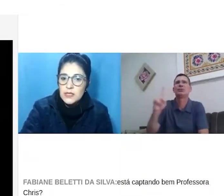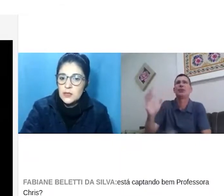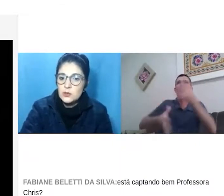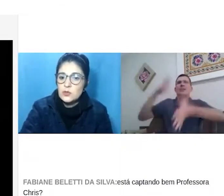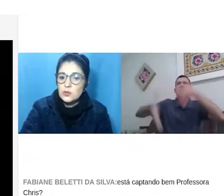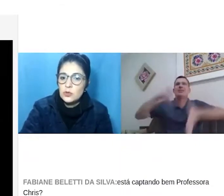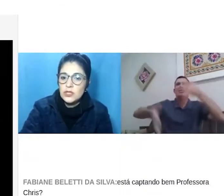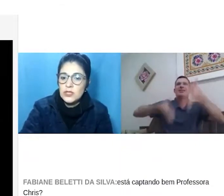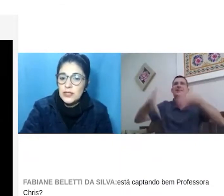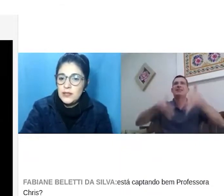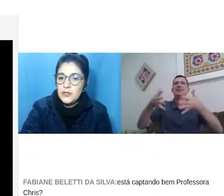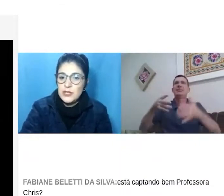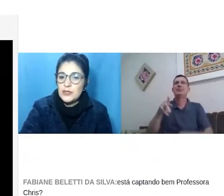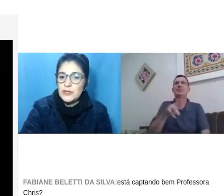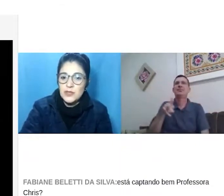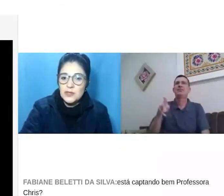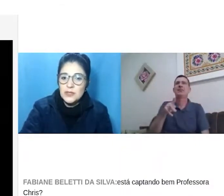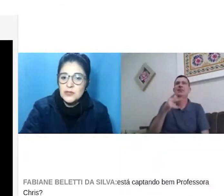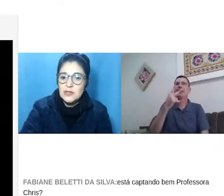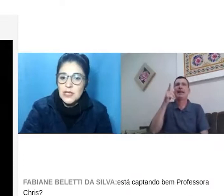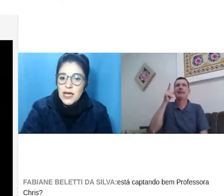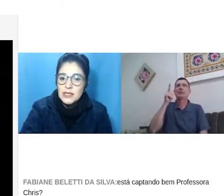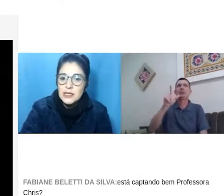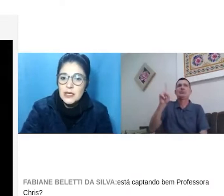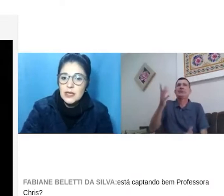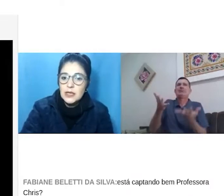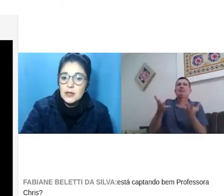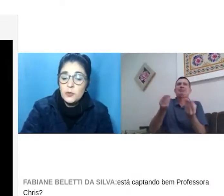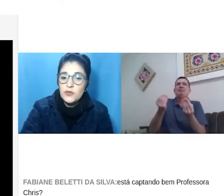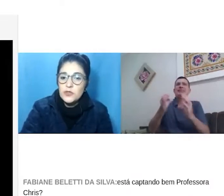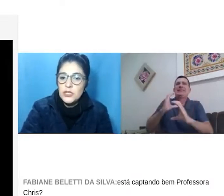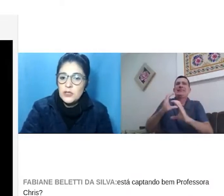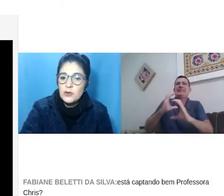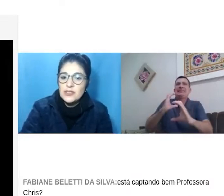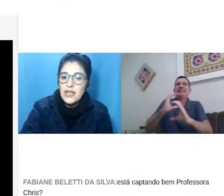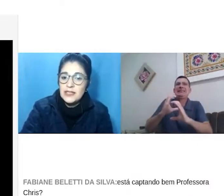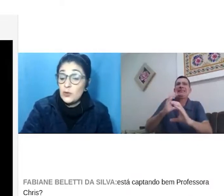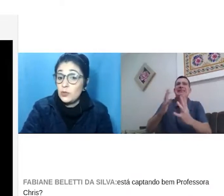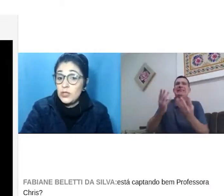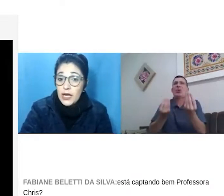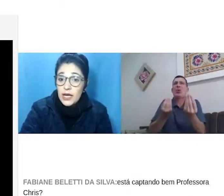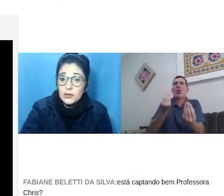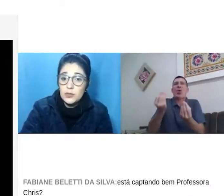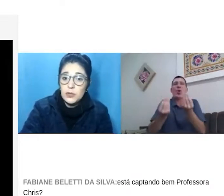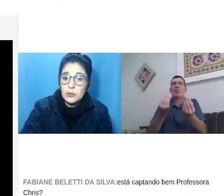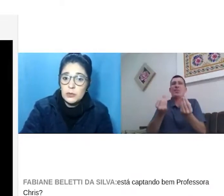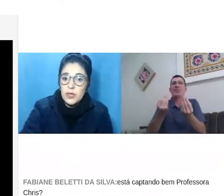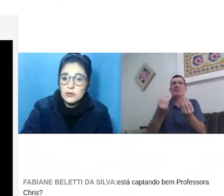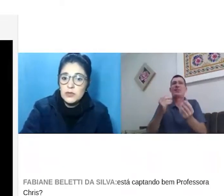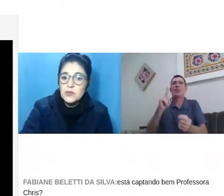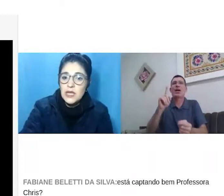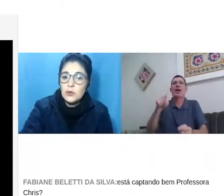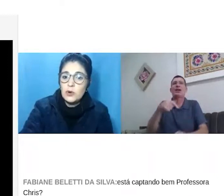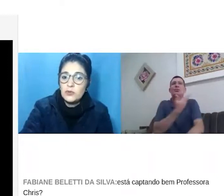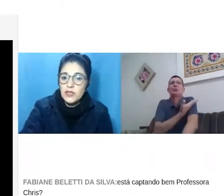Esse aluno surdo que está aqui, mexendo as mãos, usando sinais. O professor, ele não consegue se comunicar num primeiro momento,